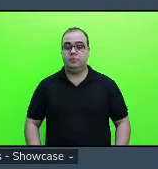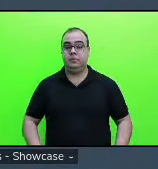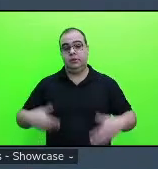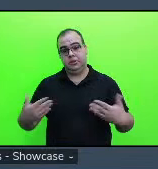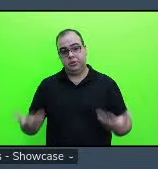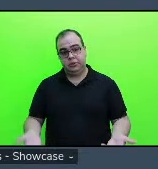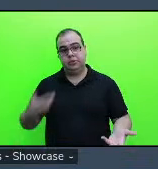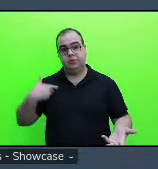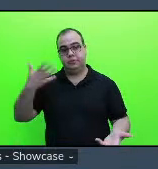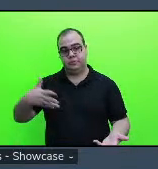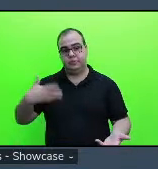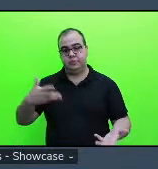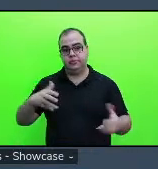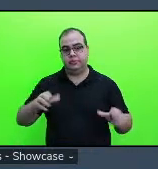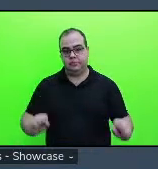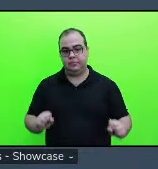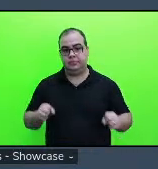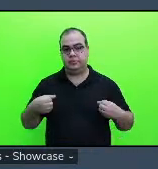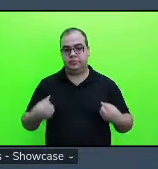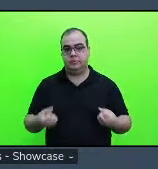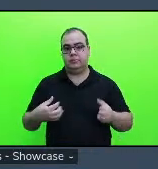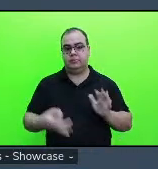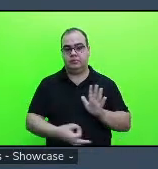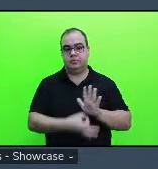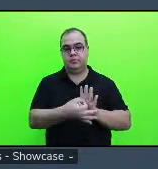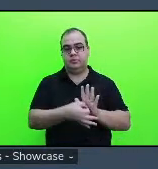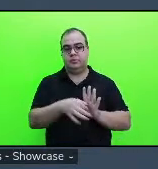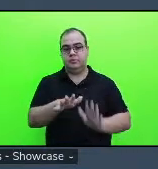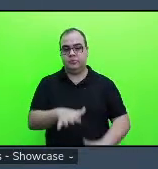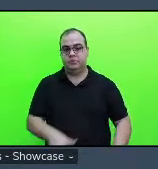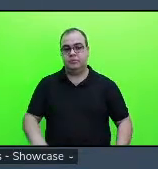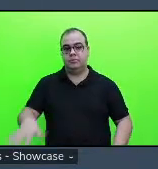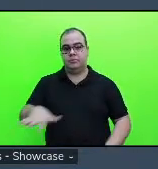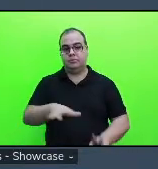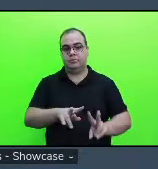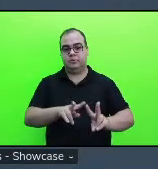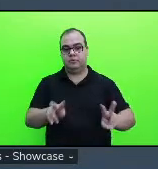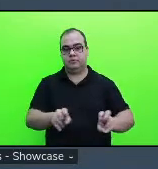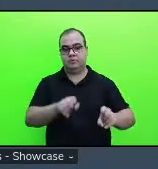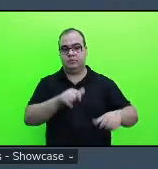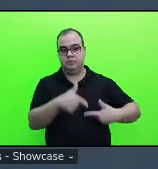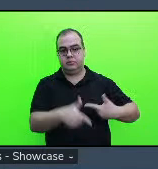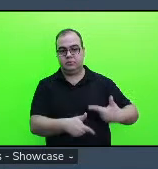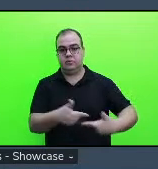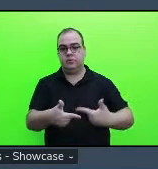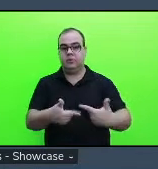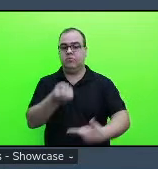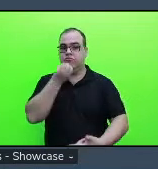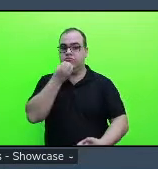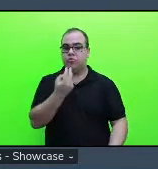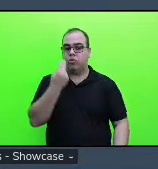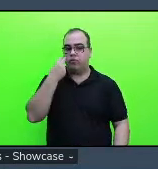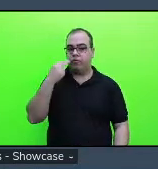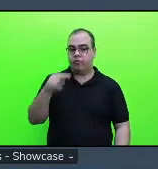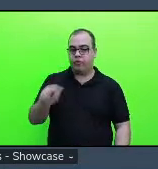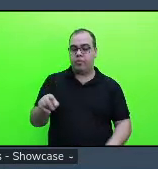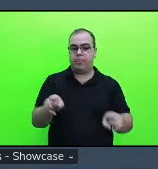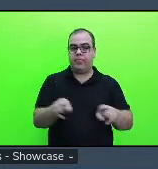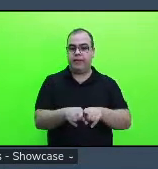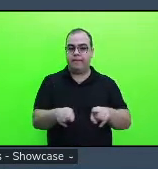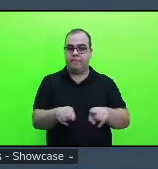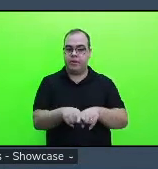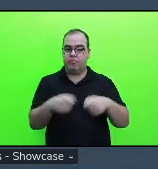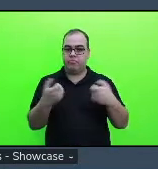mais um comentário geral a respeito do trabalho Tássia bom te ver e também parabenizar você pelo